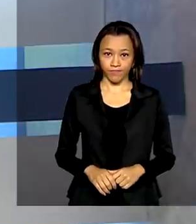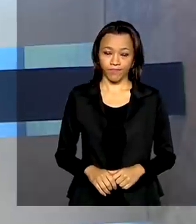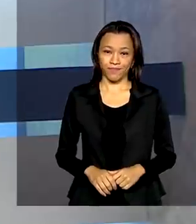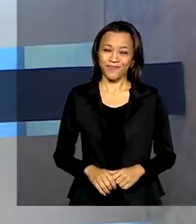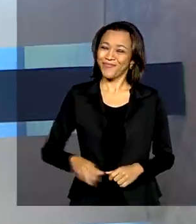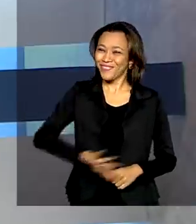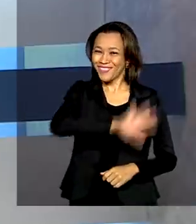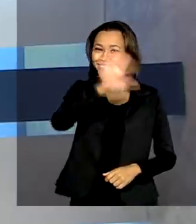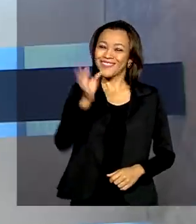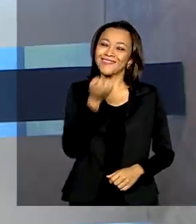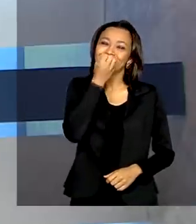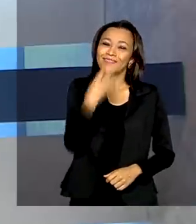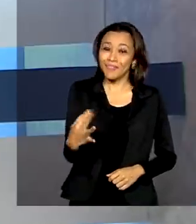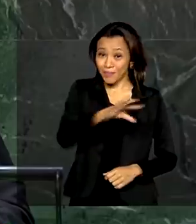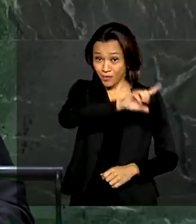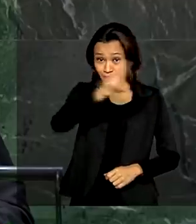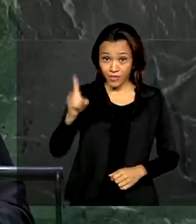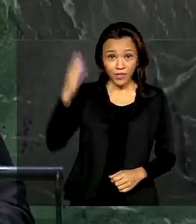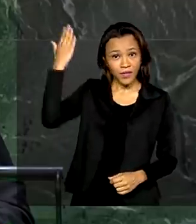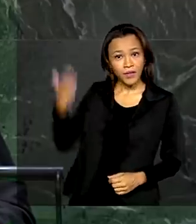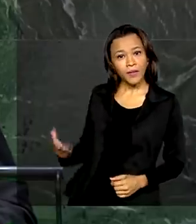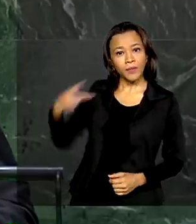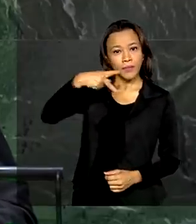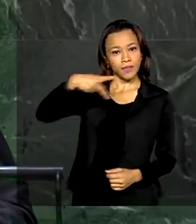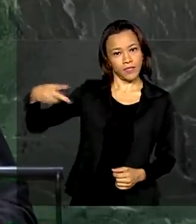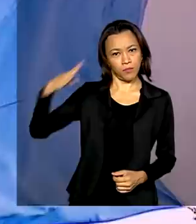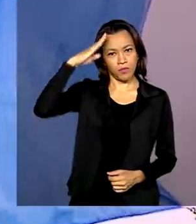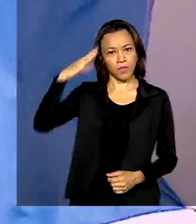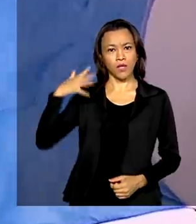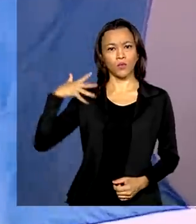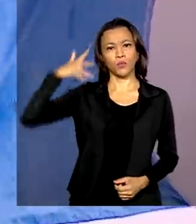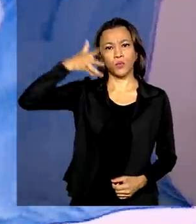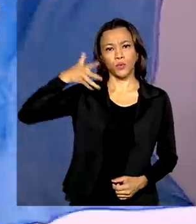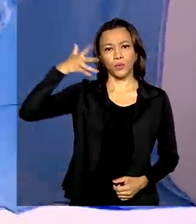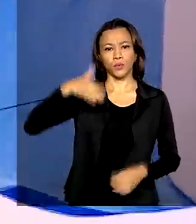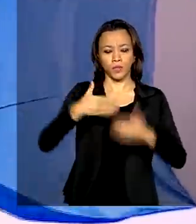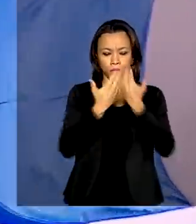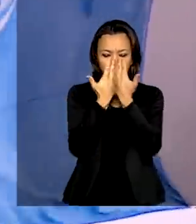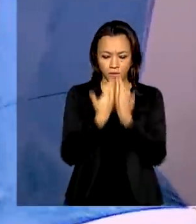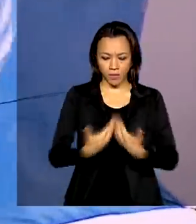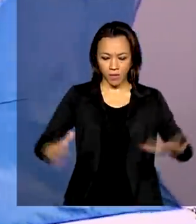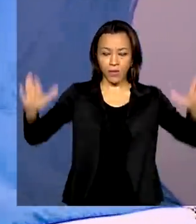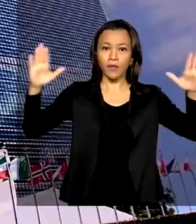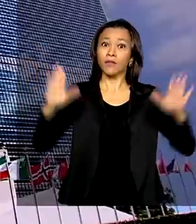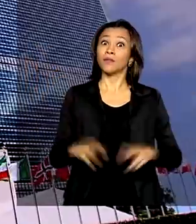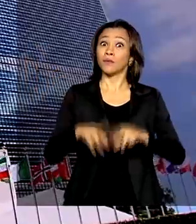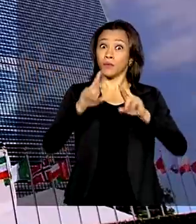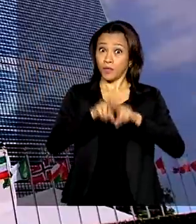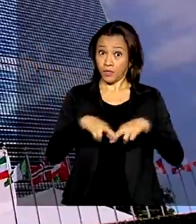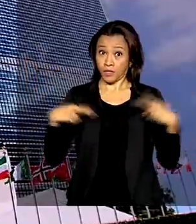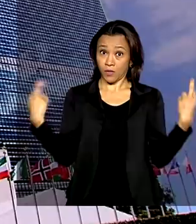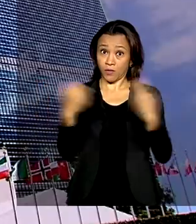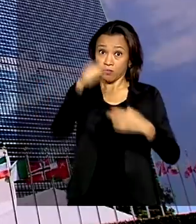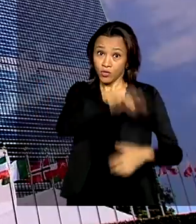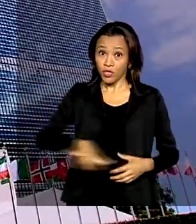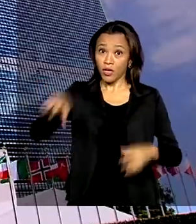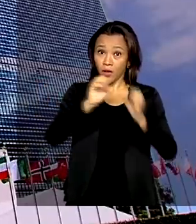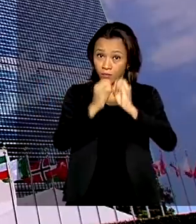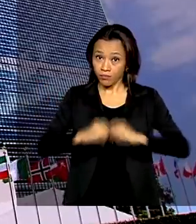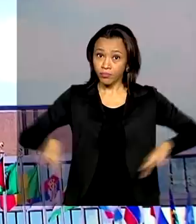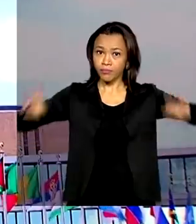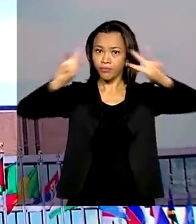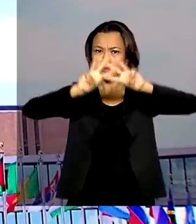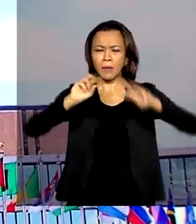Olá, bom dia. Presidente Jair Bolsonaro discursa na abertura da Assembleia Geral das Nações Unidas. Pela